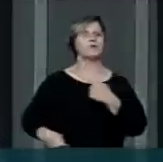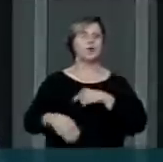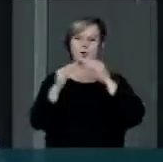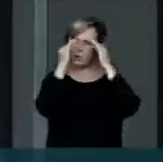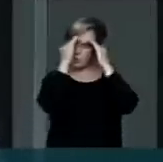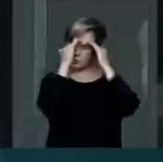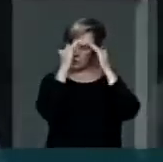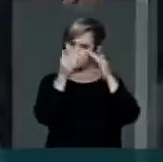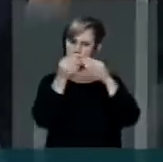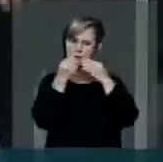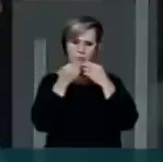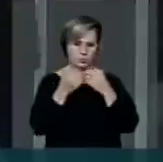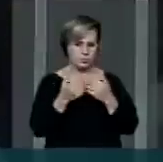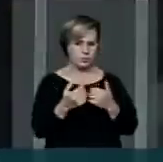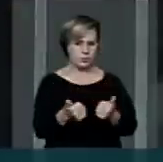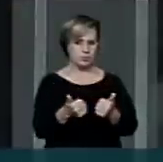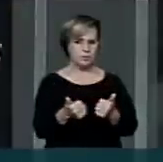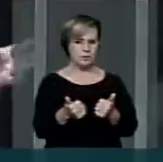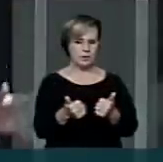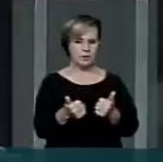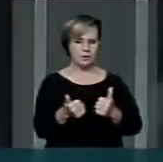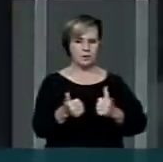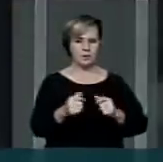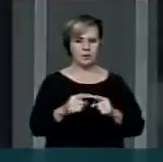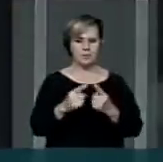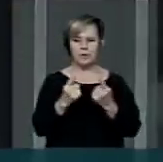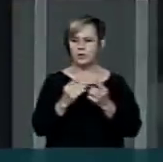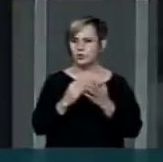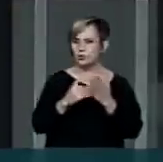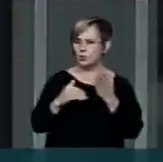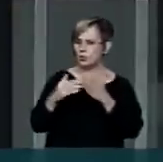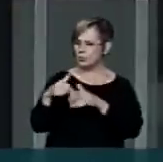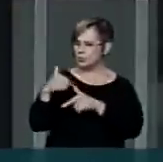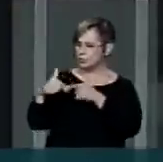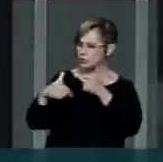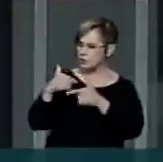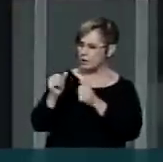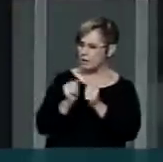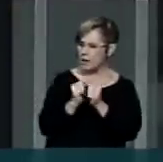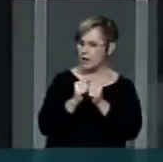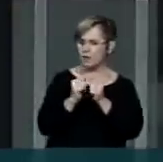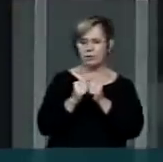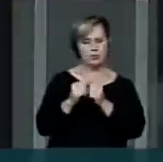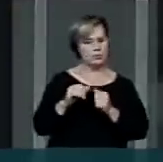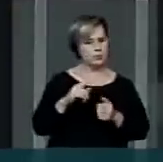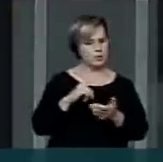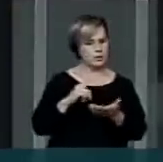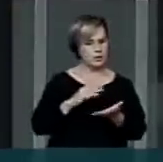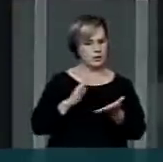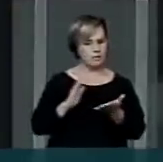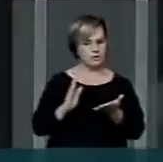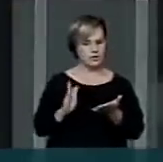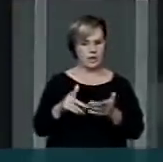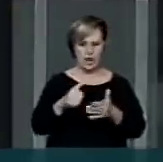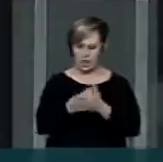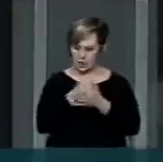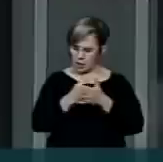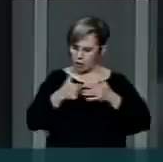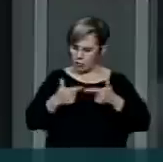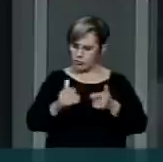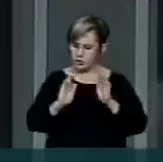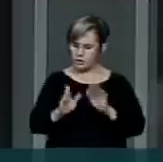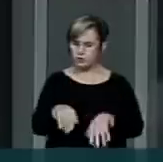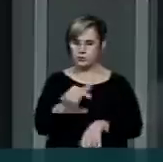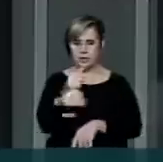até admiramos, desfez todo um trabalho construído, e daqui o deputado Marcelo Castro, que já vem com essa bandeira há sete anos,